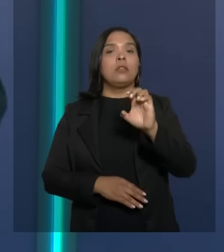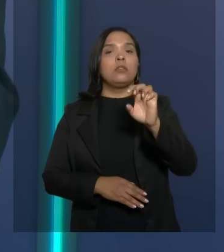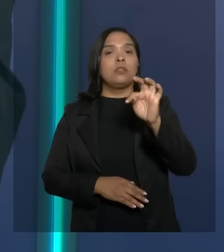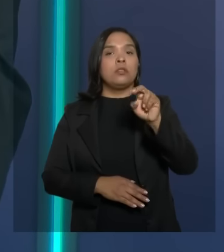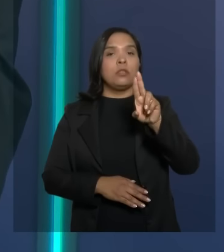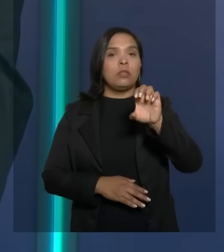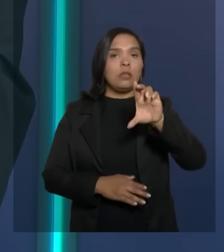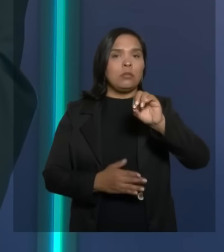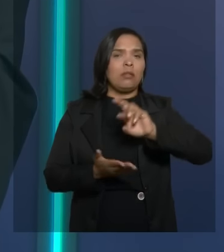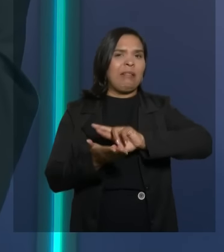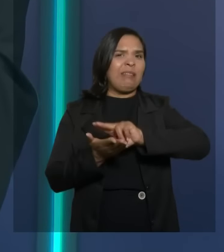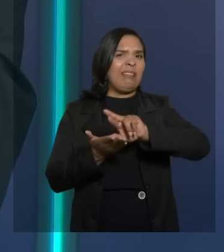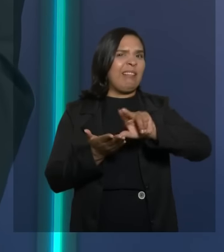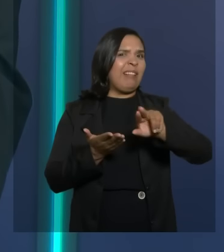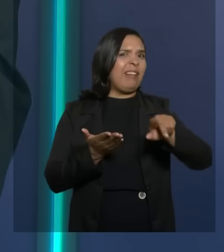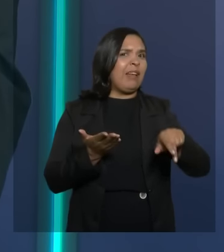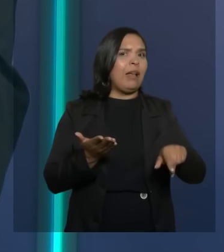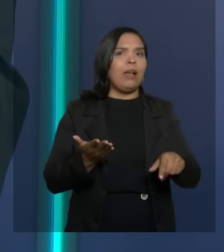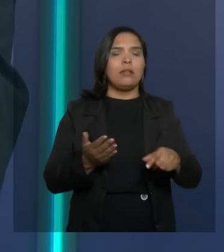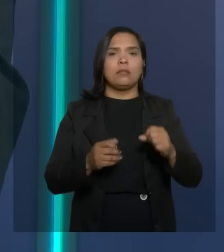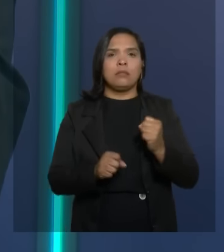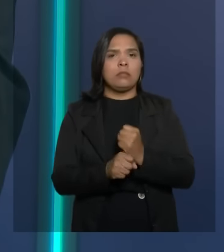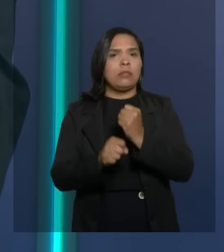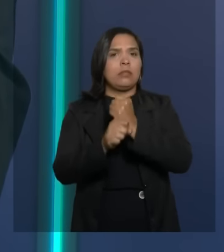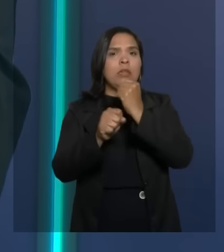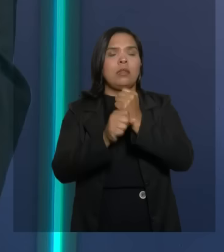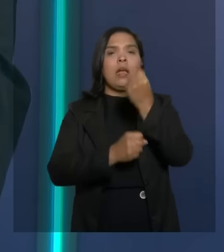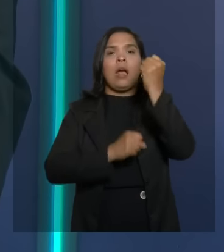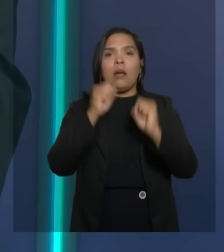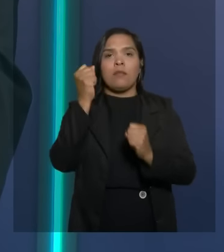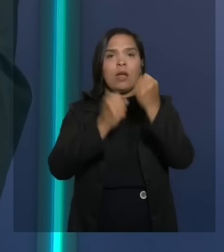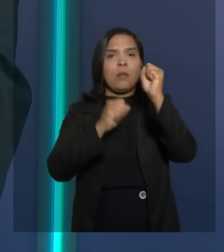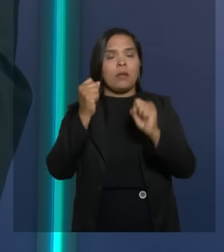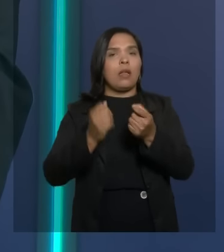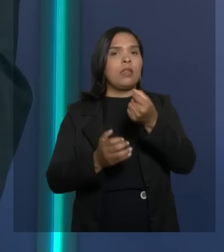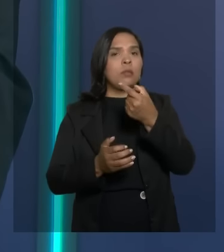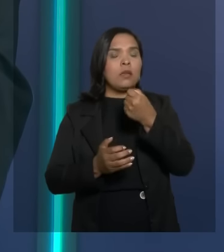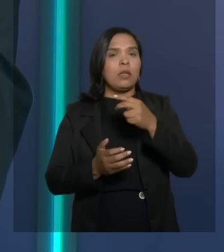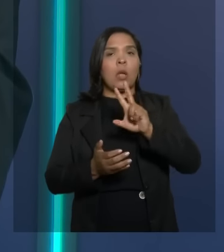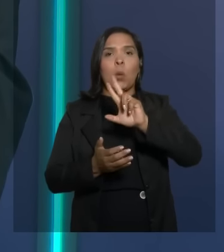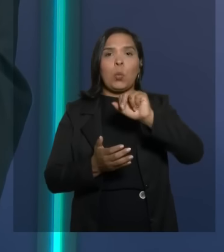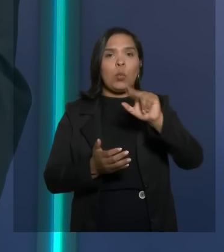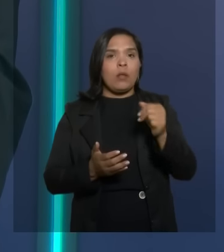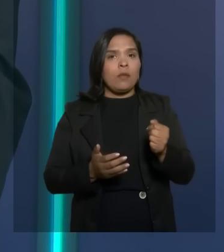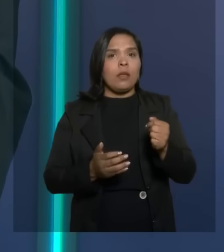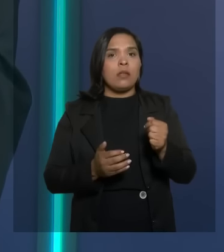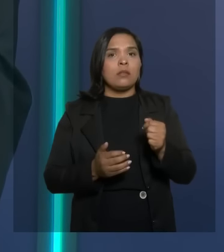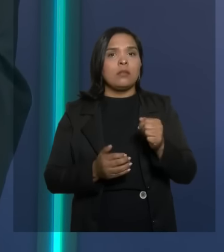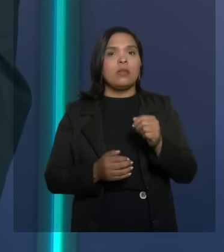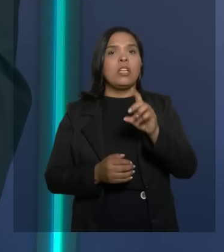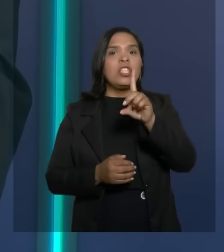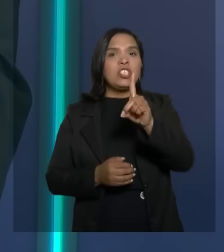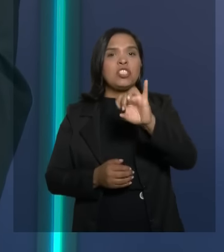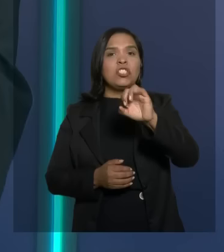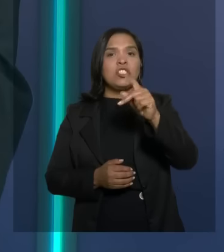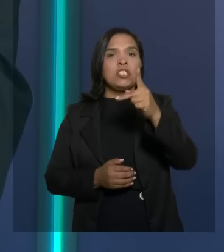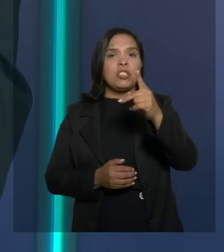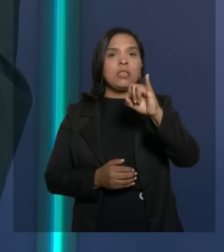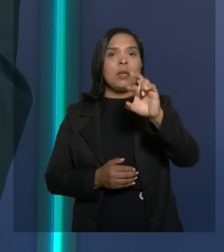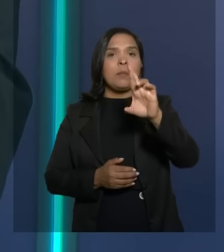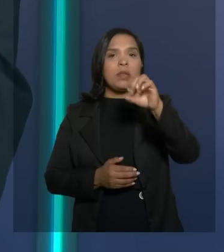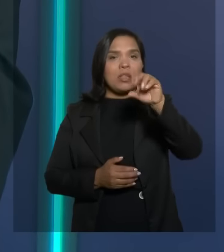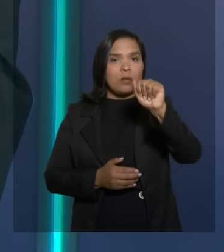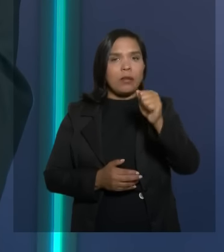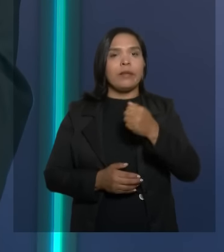Barragem do Rio Pardo, a Bahia Farma, a fábrica de medicamento que nunca fez, um de Pirona, já que o senhor gosta tanto de Pirona, a